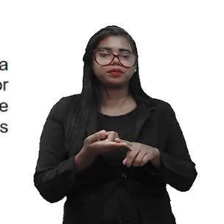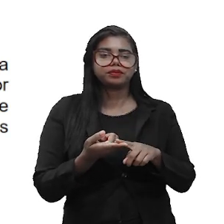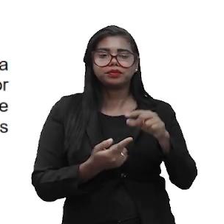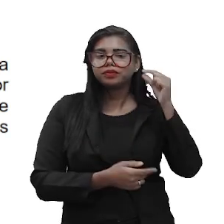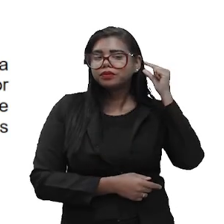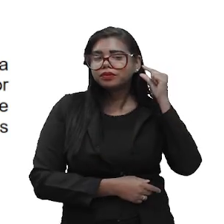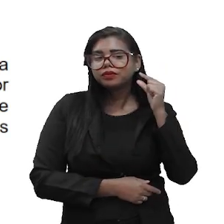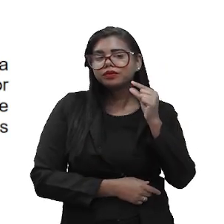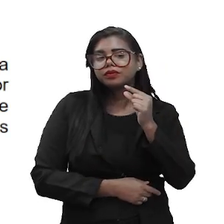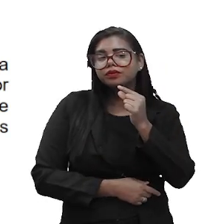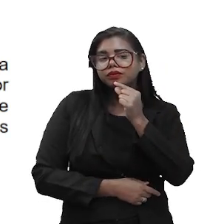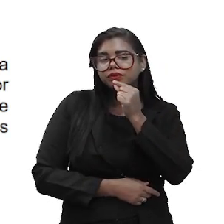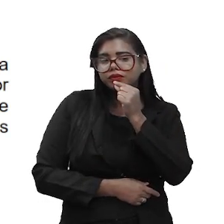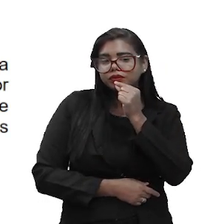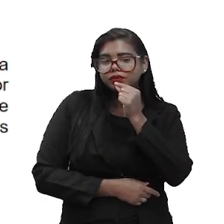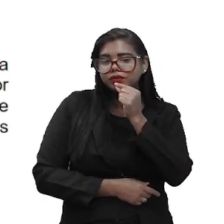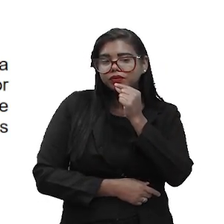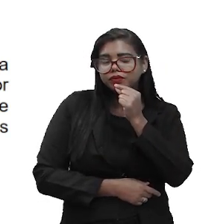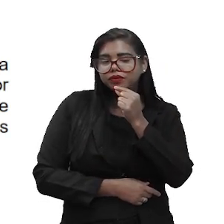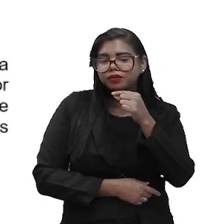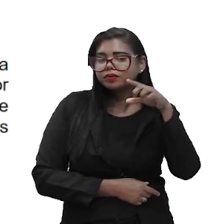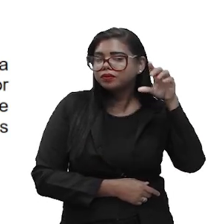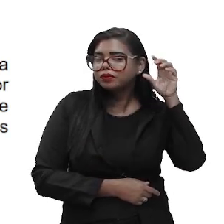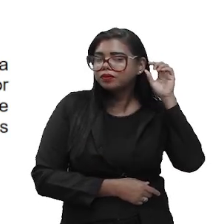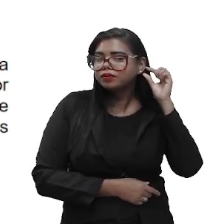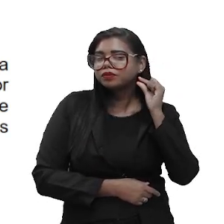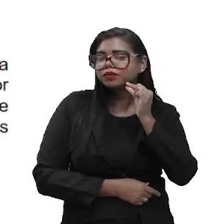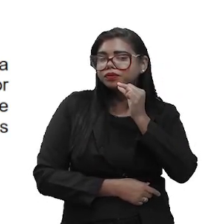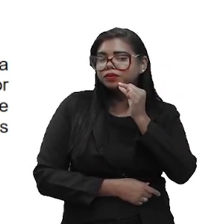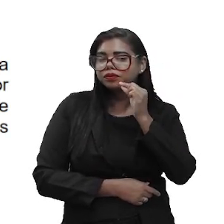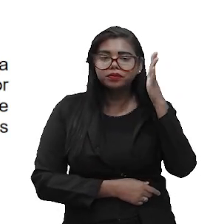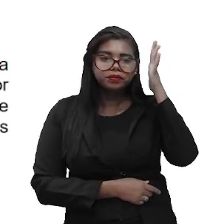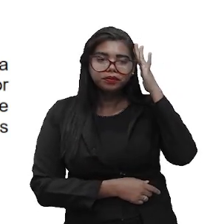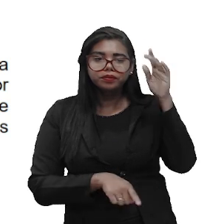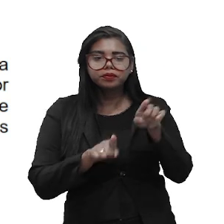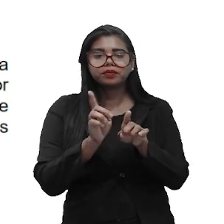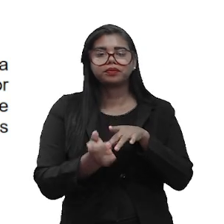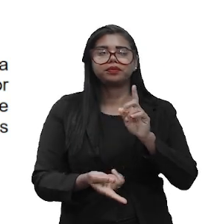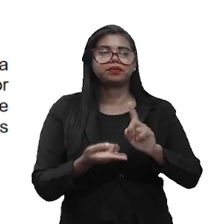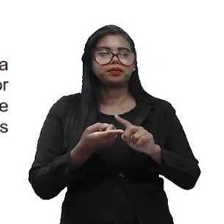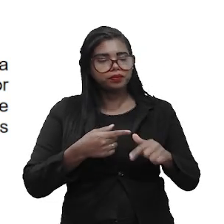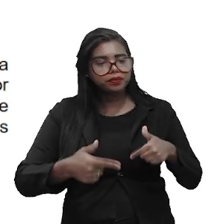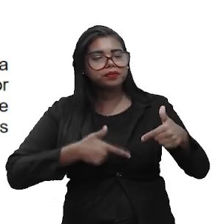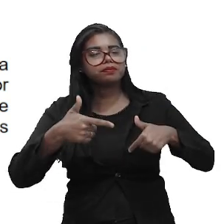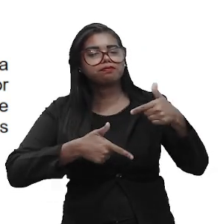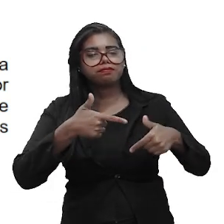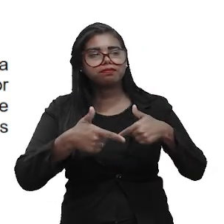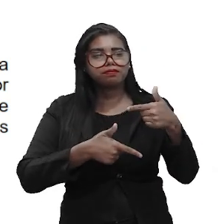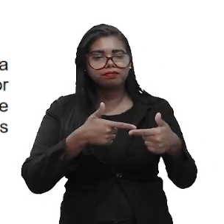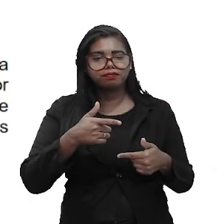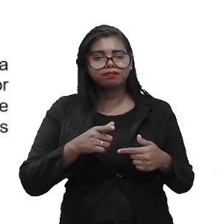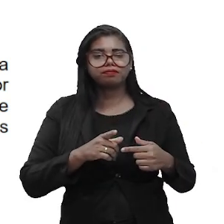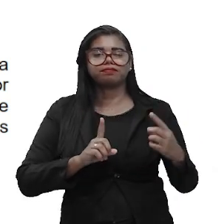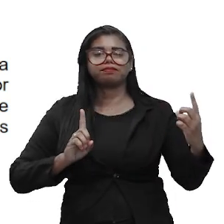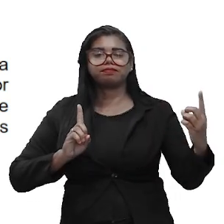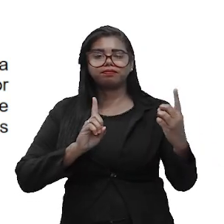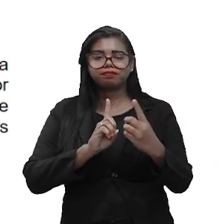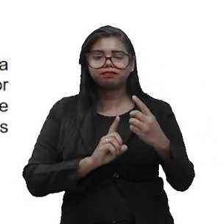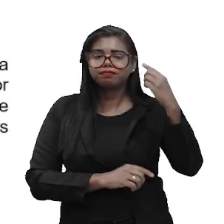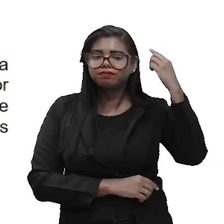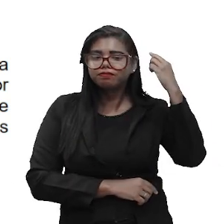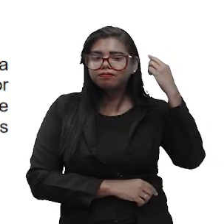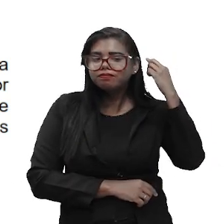e o microfone. Entende-se como trabalho de teleatendimento telemarketing,